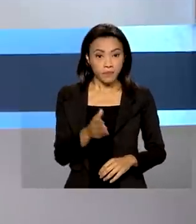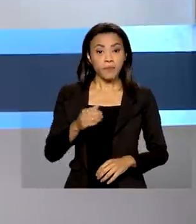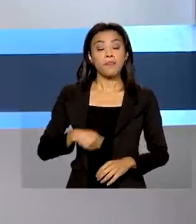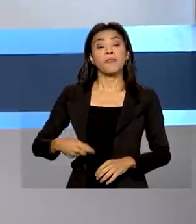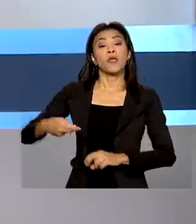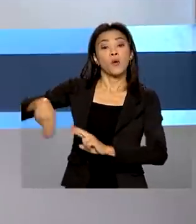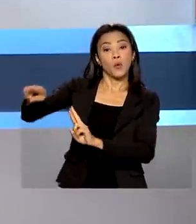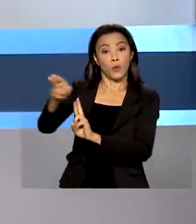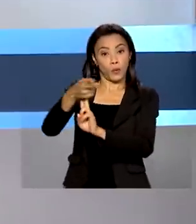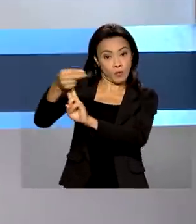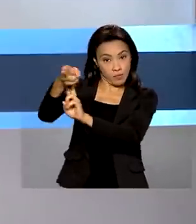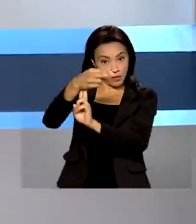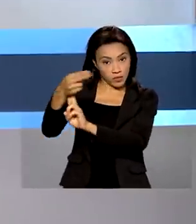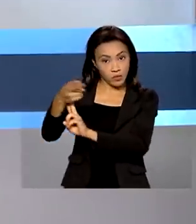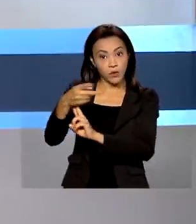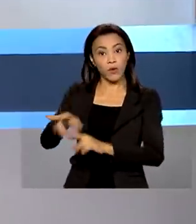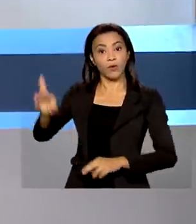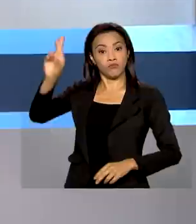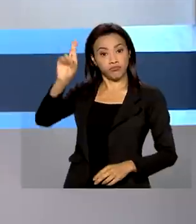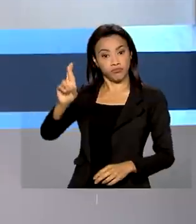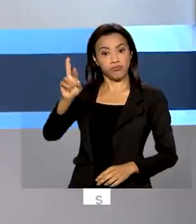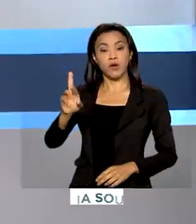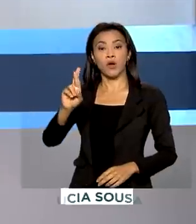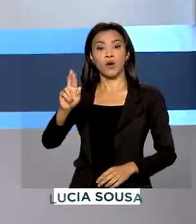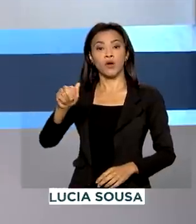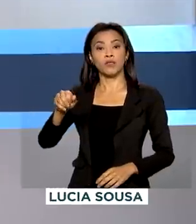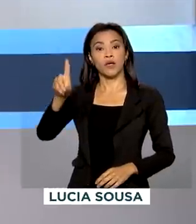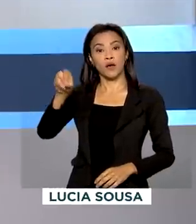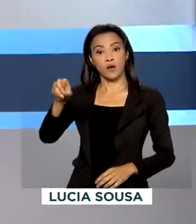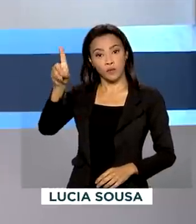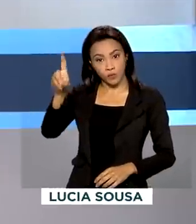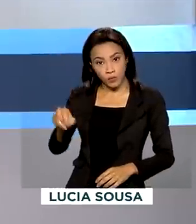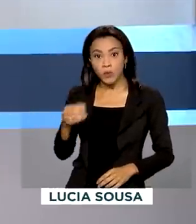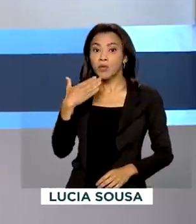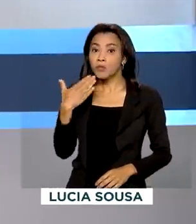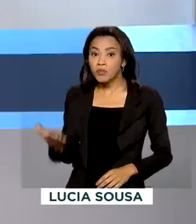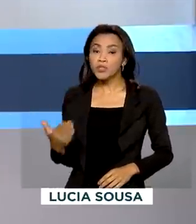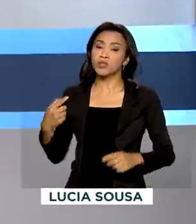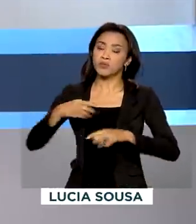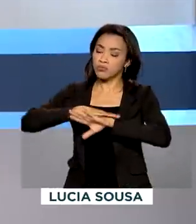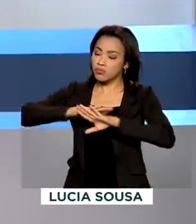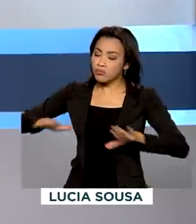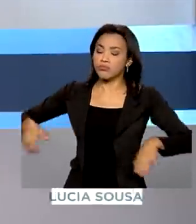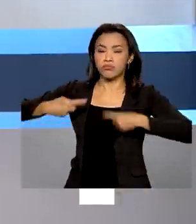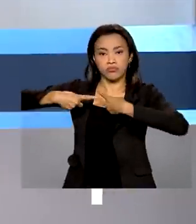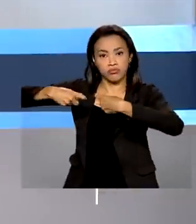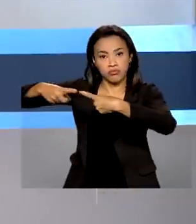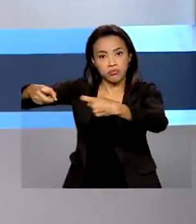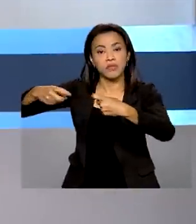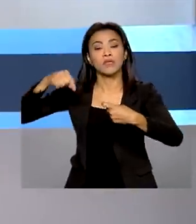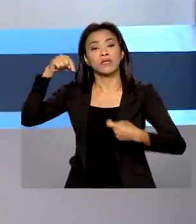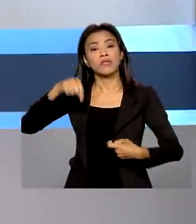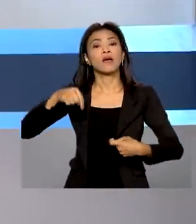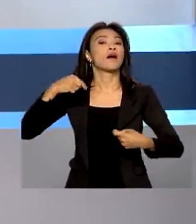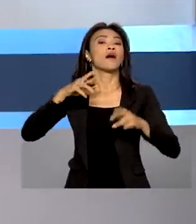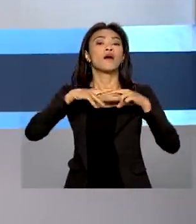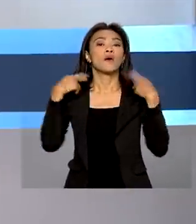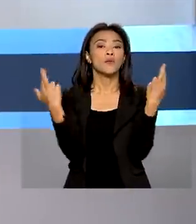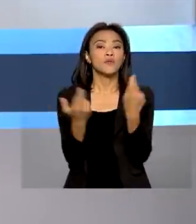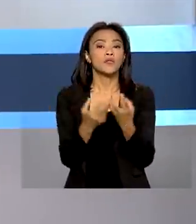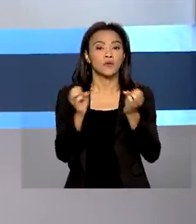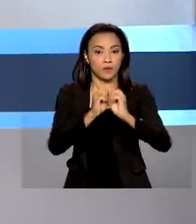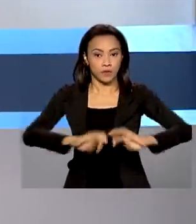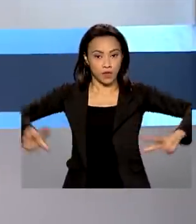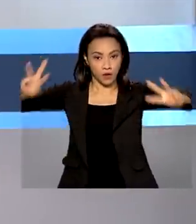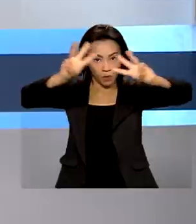Costa Filho, representante do Brasil junto às Nações Unidas, pediu cessar fogo imediato durante sessão da Assembleia Geral nessa segunda